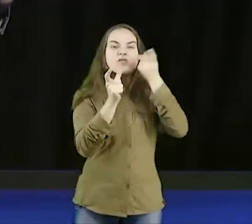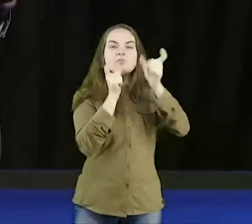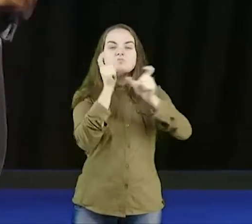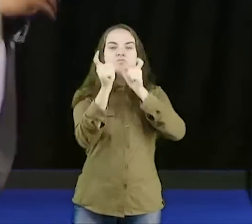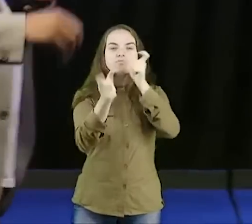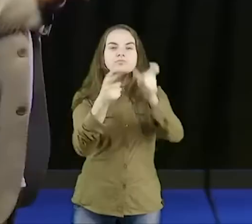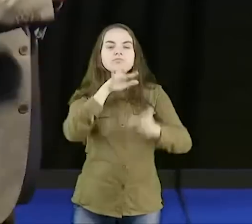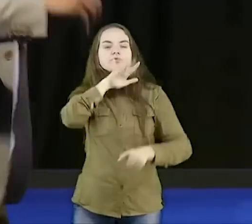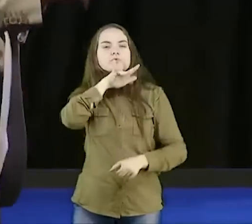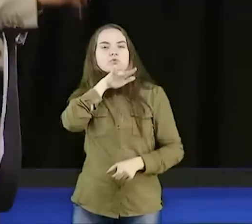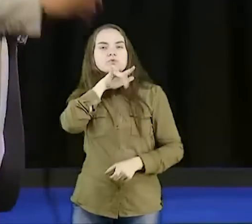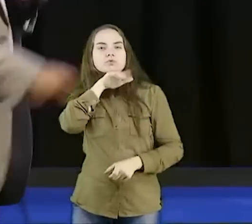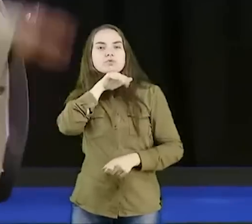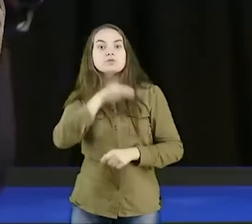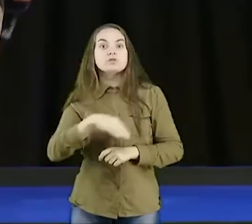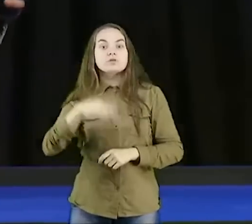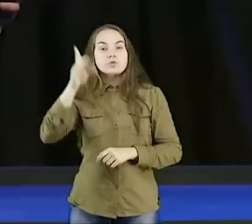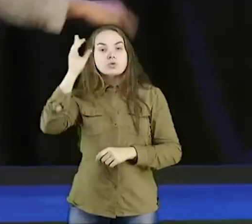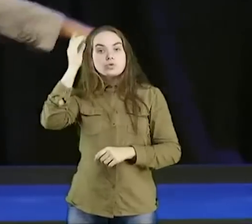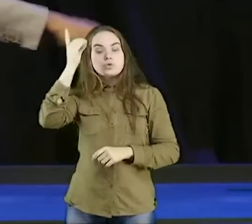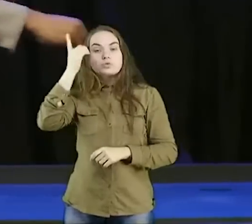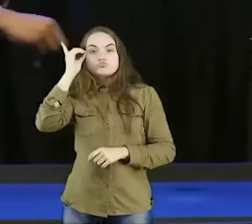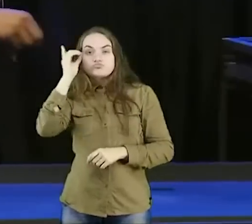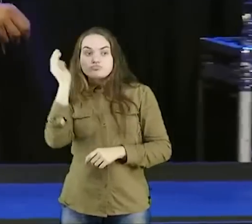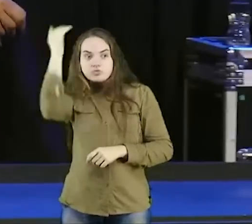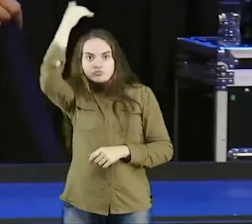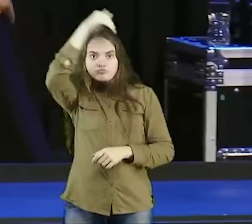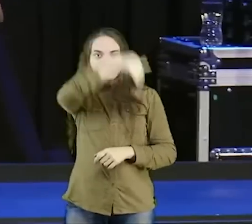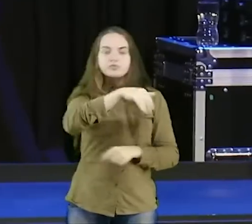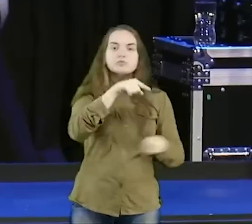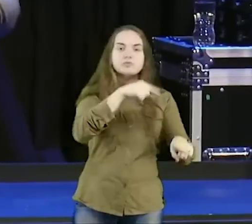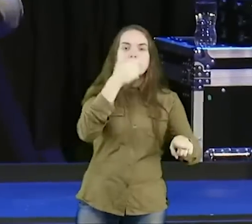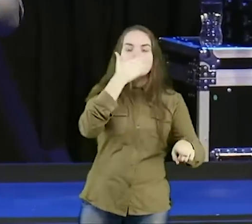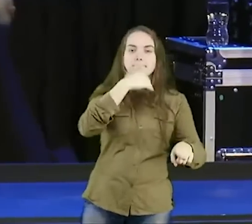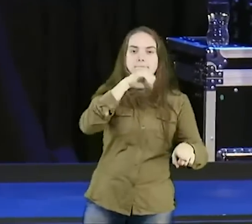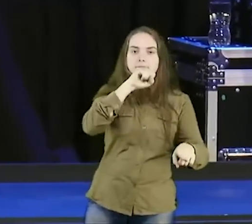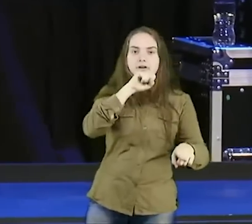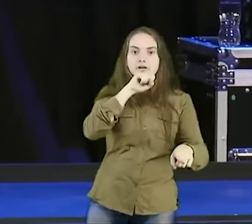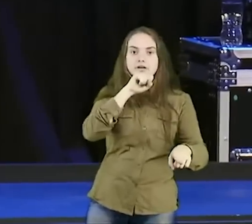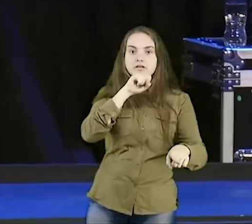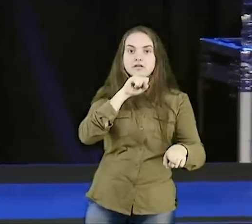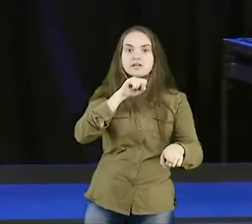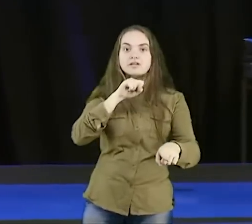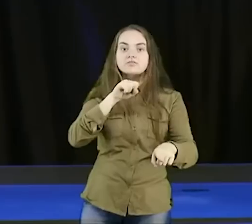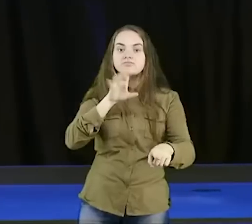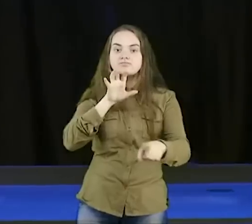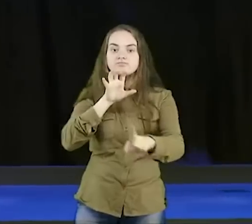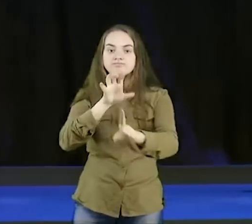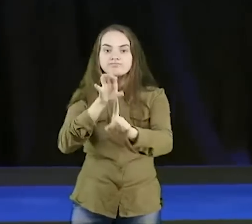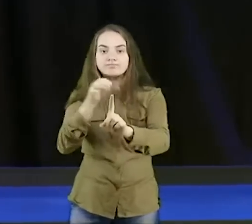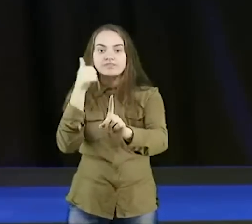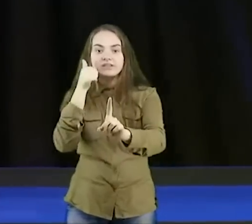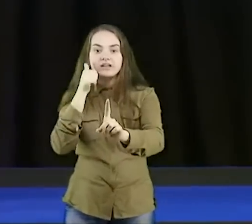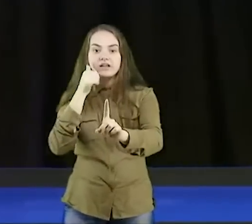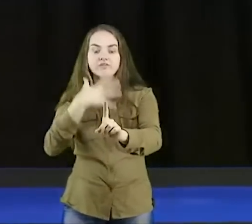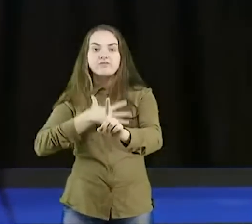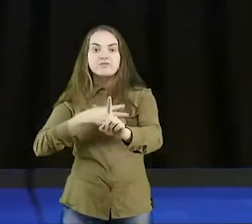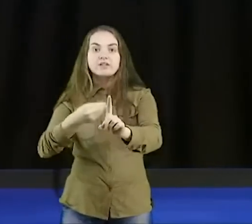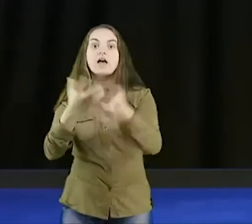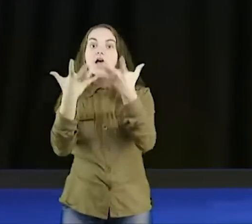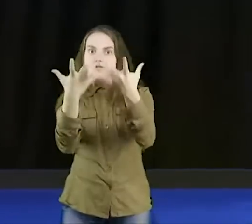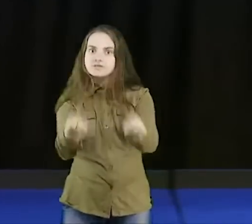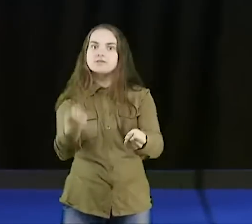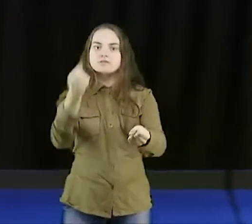imundo, que habitava no pai, e que passou, para a filha, convenceu a filha, de que se ela, não recebesse, aquele espírito imundo,